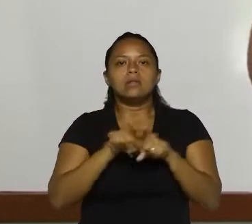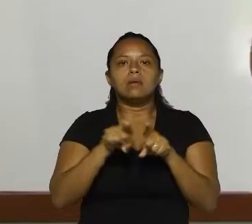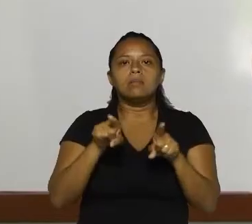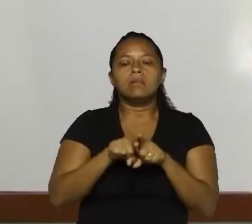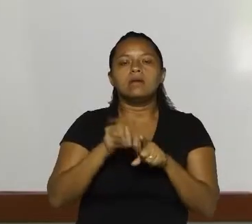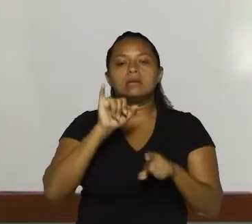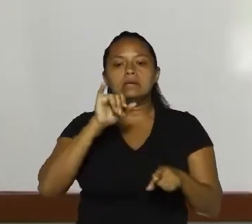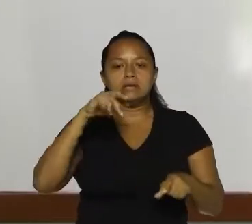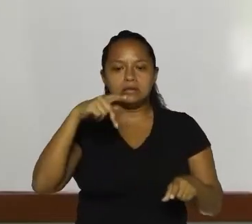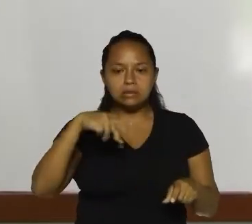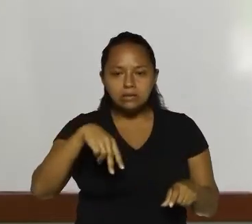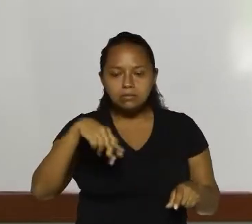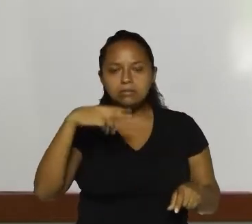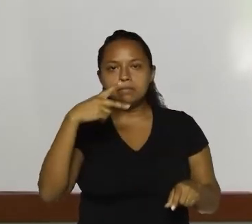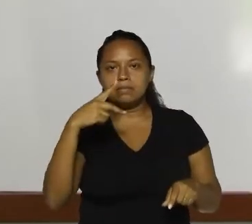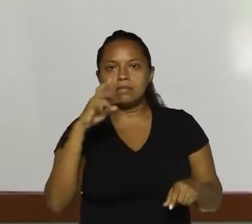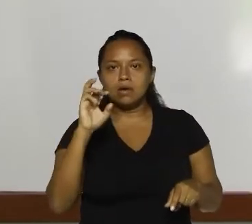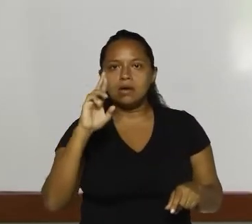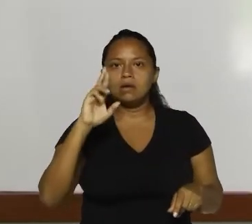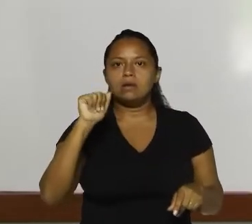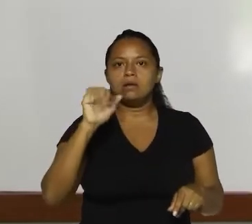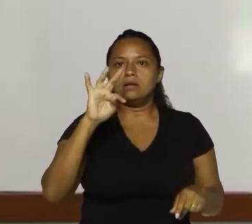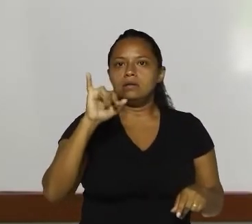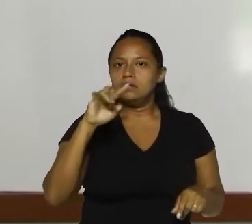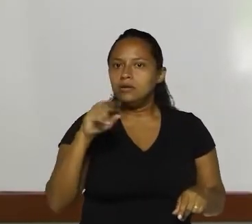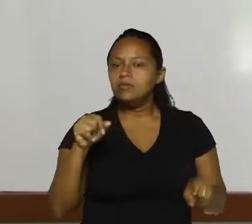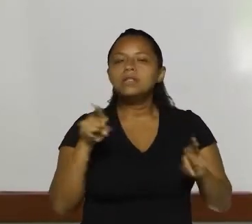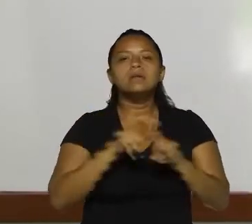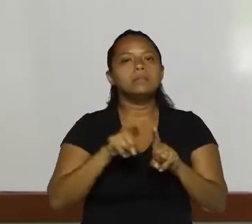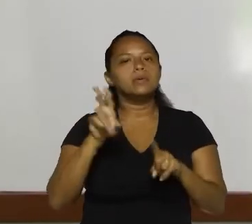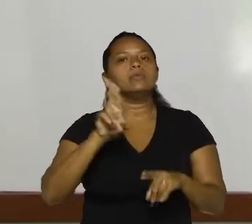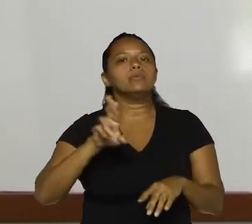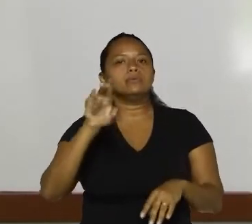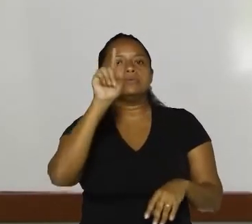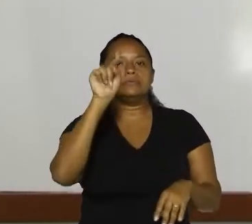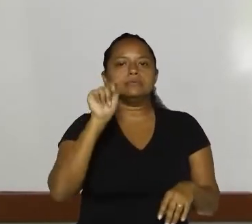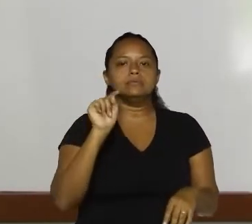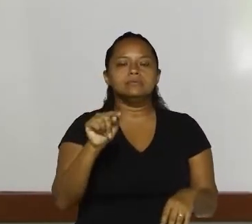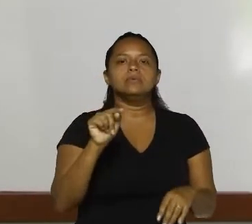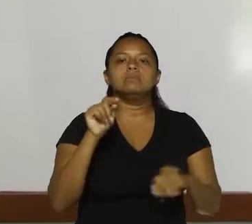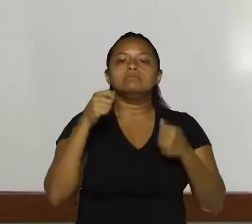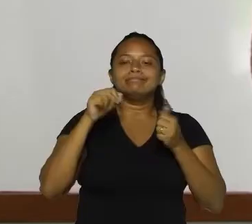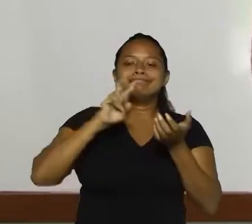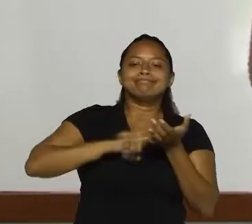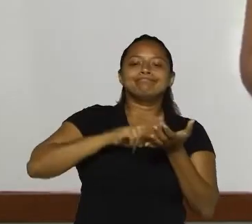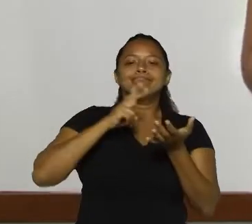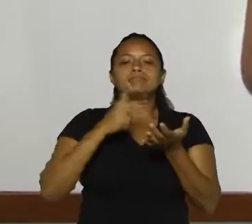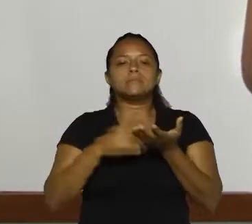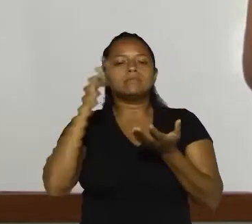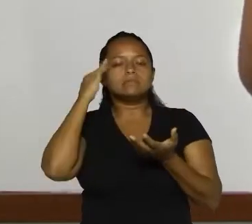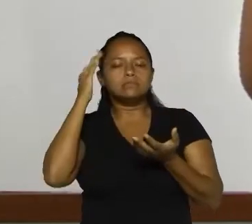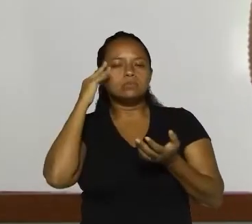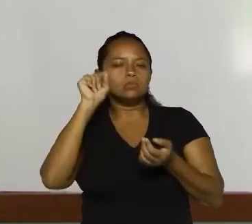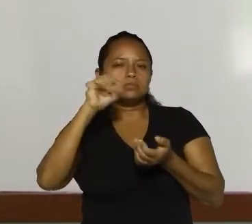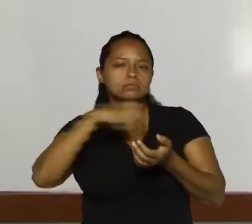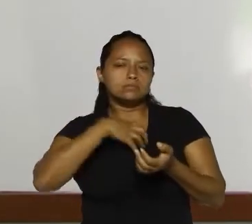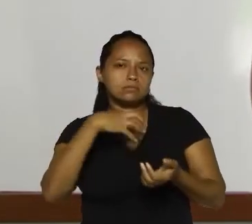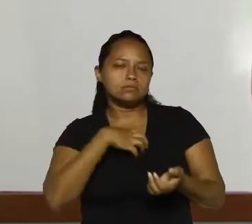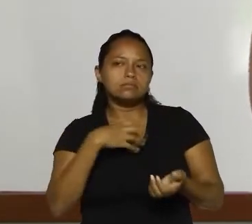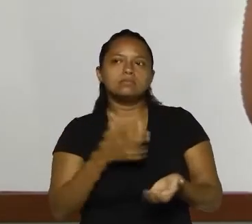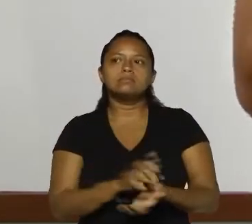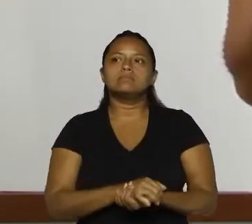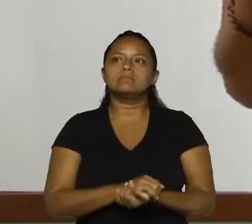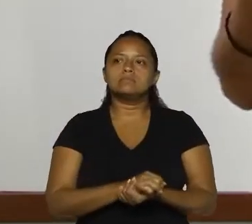imperativas podem finalizar com ponto de exclamação. Então, gente precisa interpretar o enunciado e compreender seu sentido.